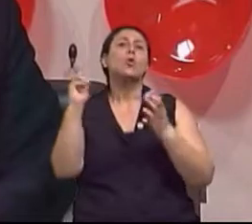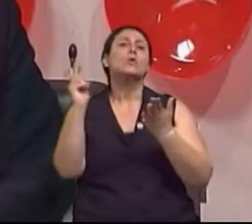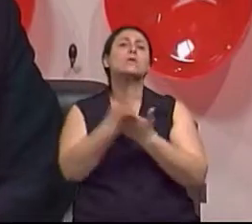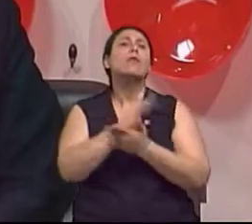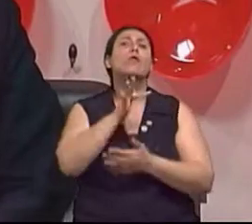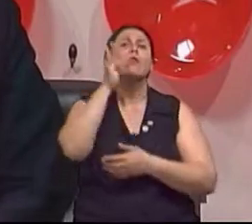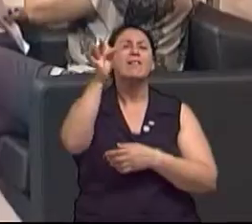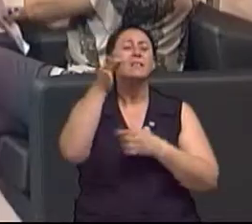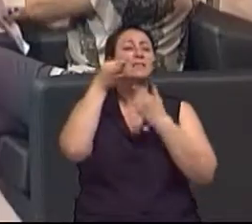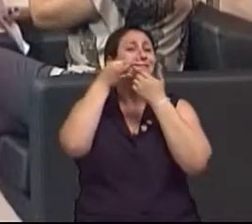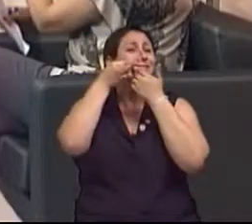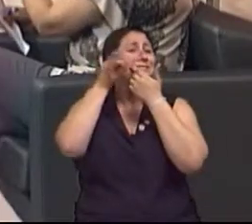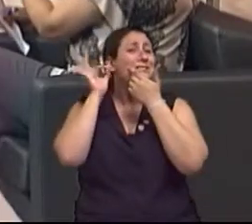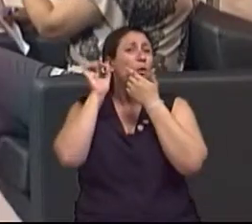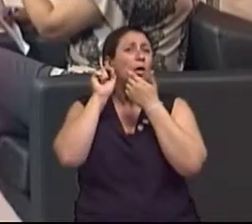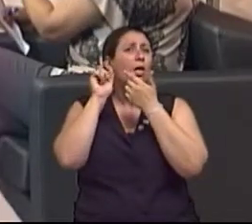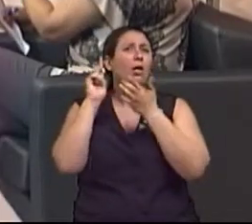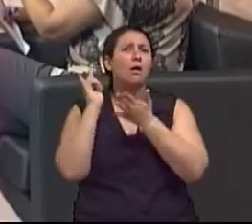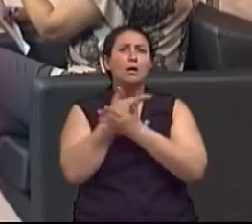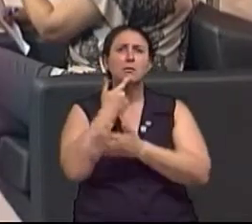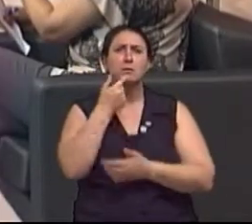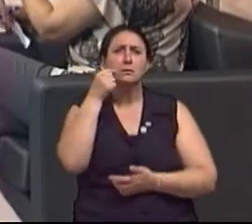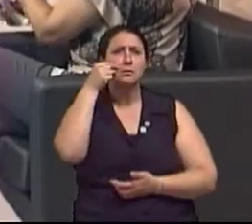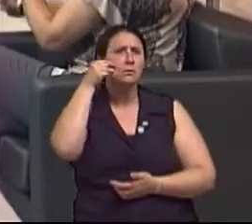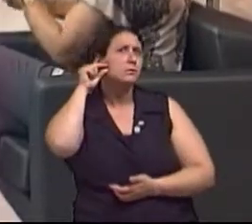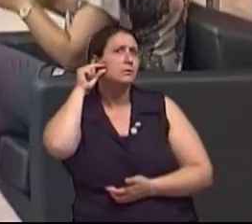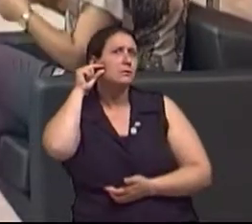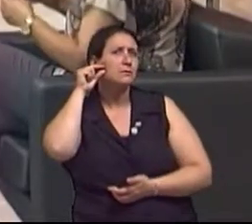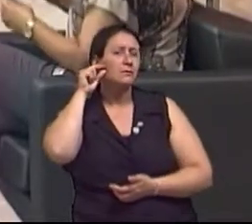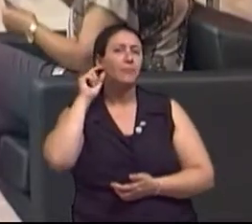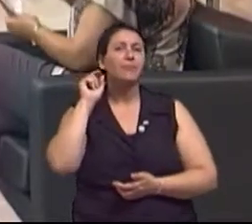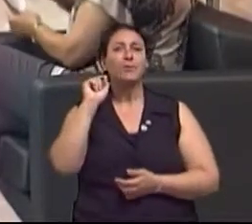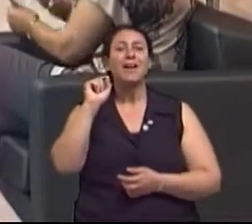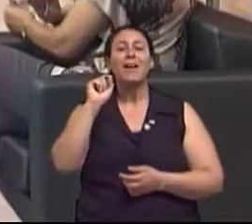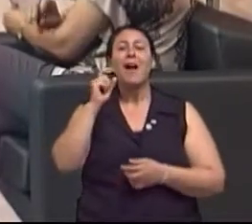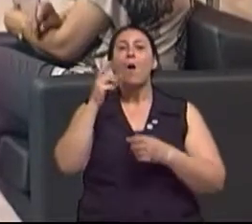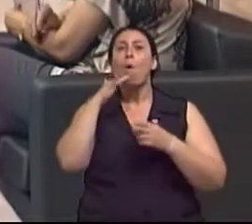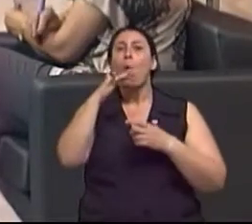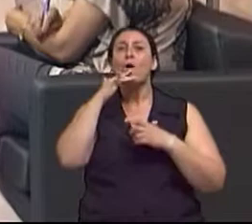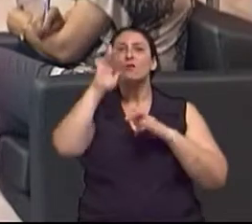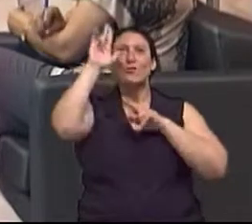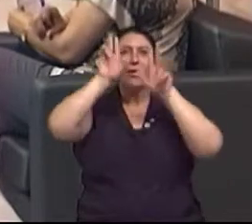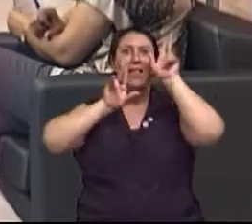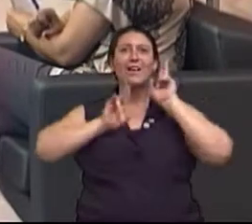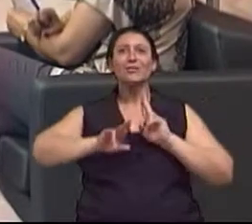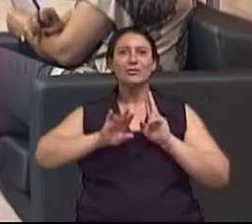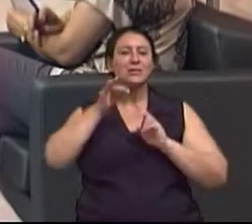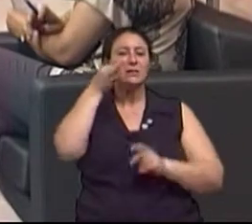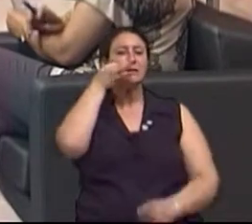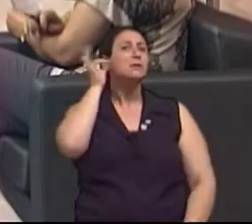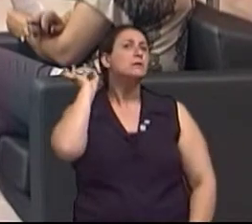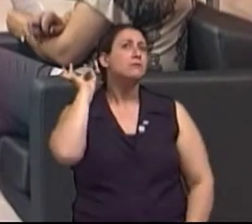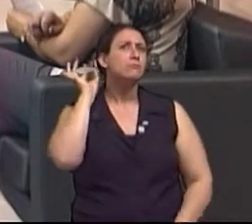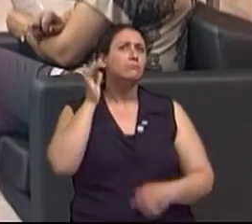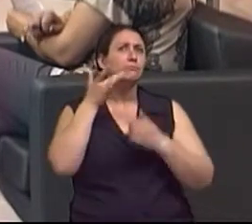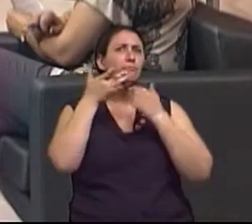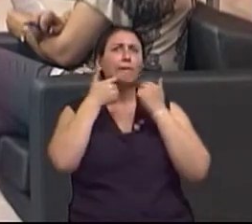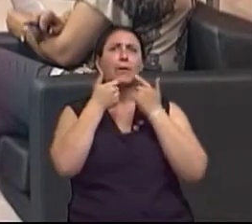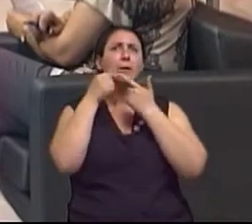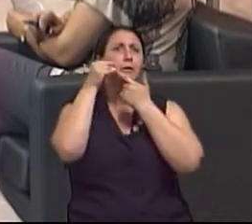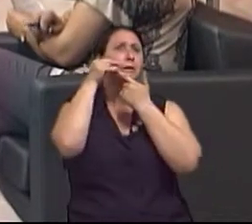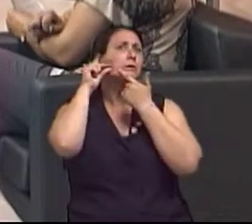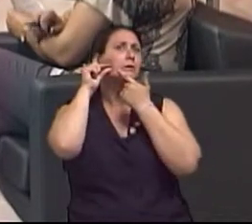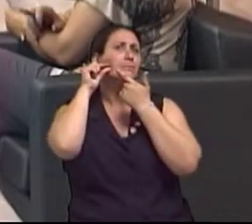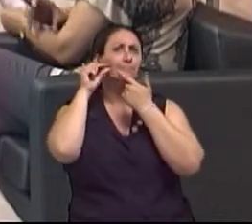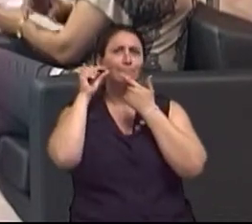tempo. A discromia seria assim? É uma mudança, modificação da cor, a cor não fica uniforme. Ok, modifica a cor, perfeito. Modifica a Agora entendi. É, que é